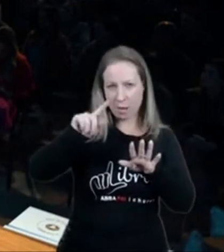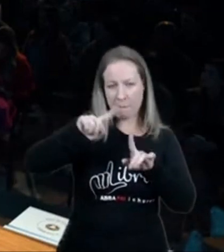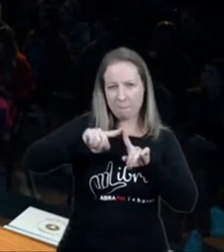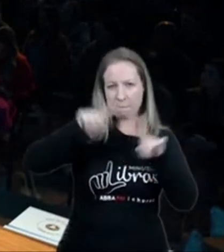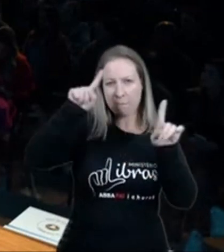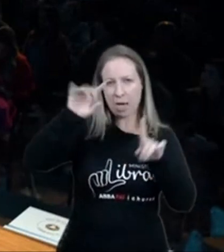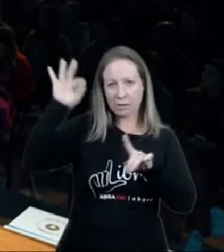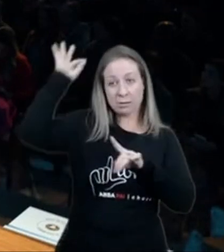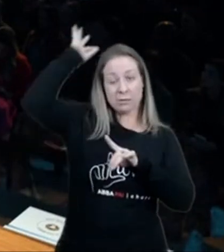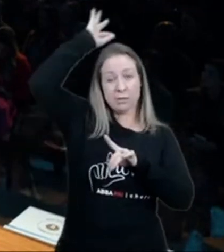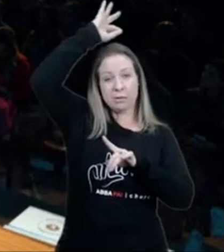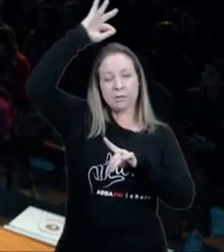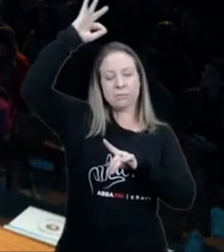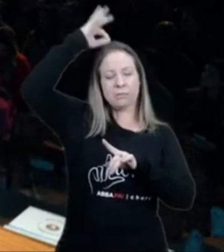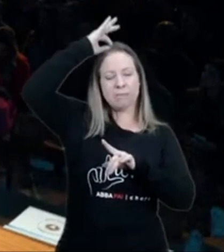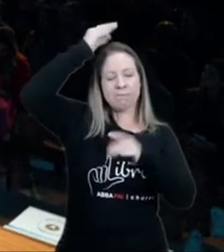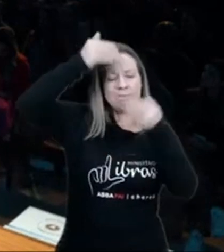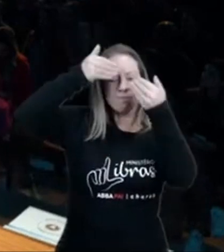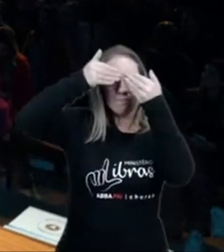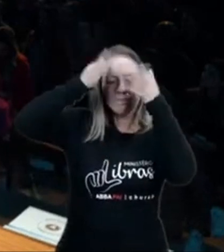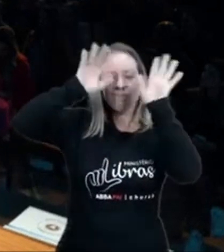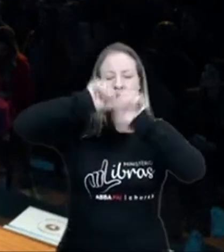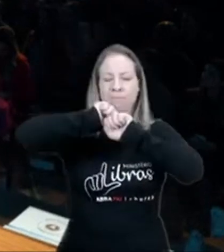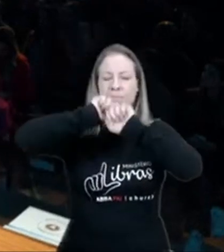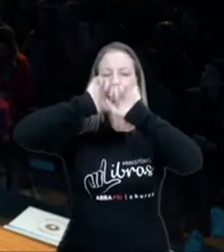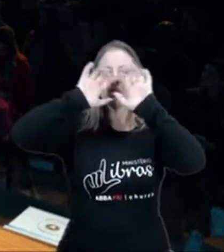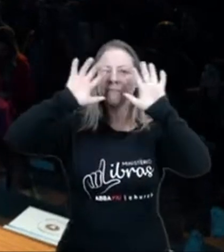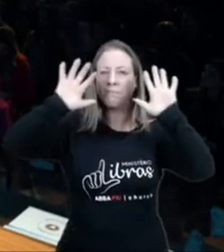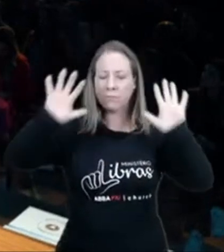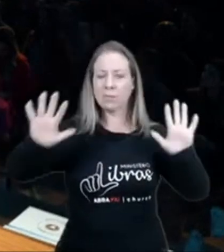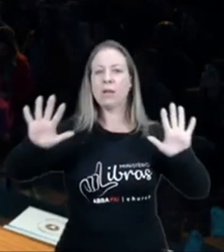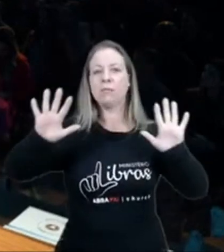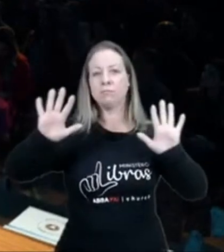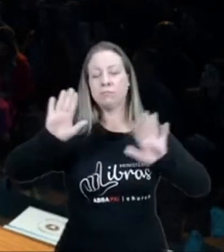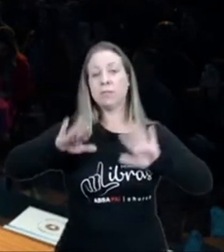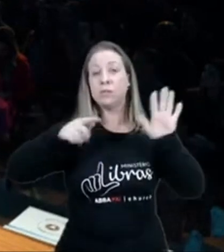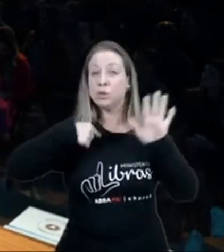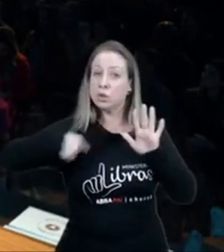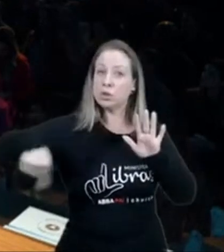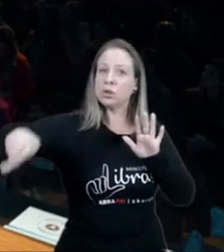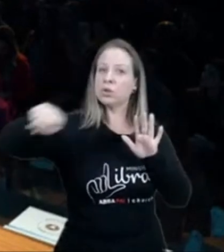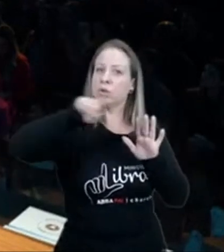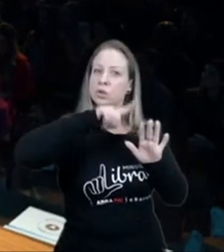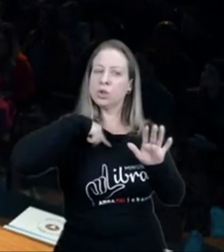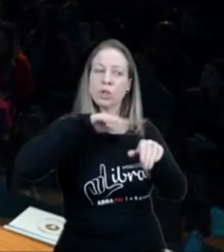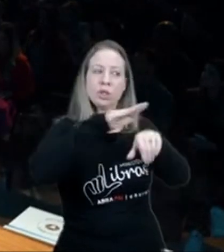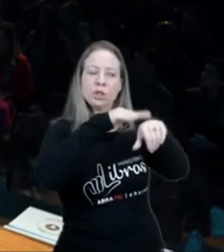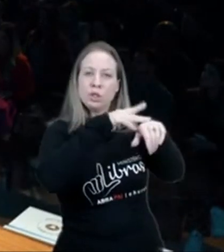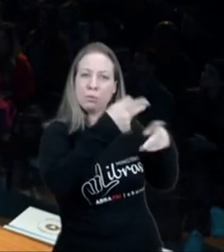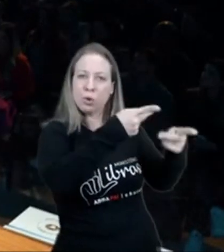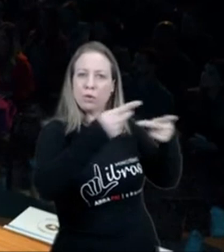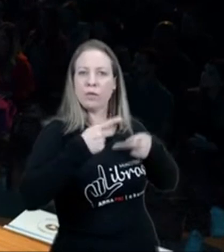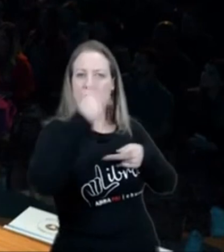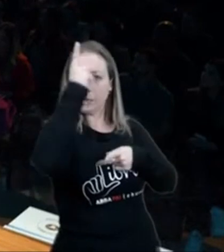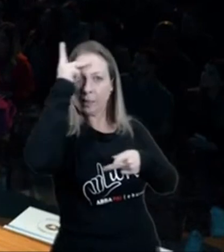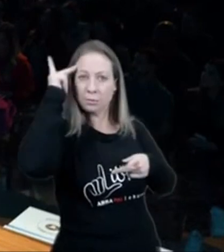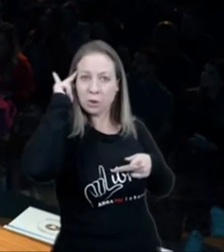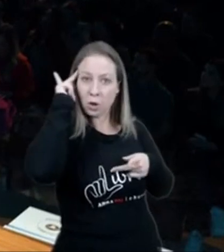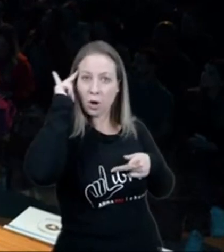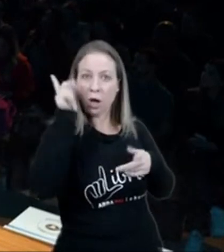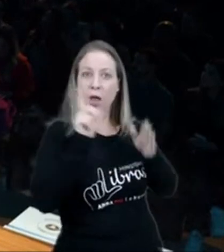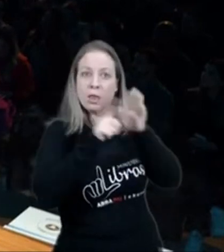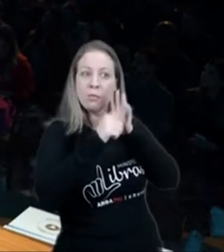não te vi mais, está tudo bem, meu irmão, no outro domingo a pessoa está no culto, se reconcilia com Deus, eu mandei uma